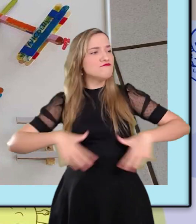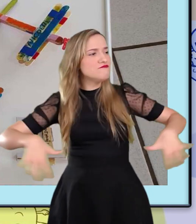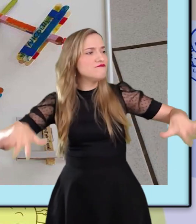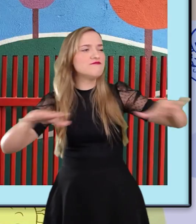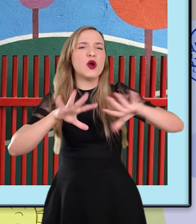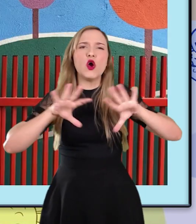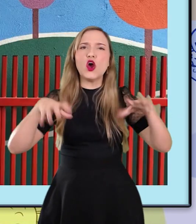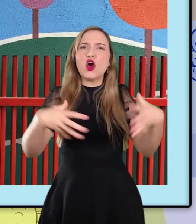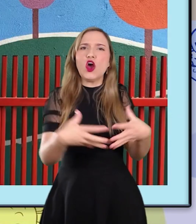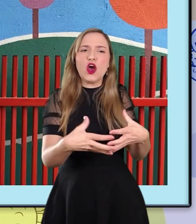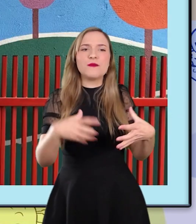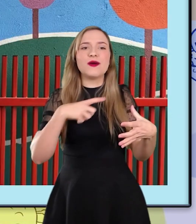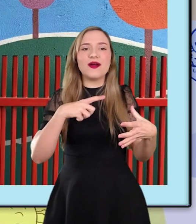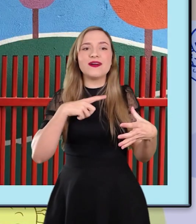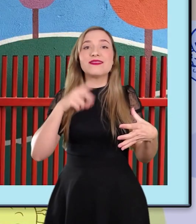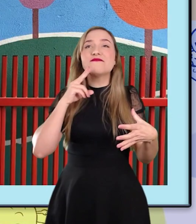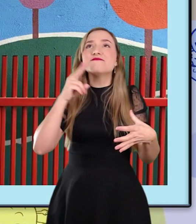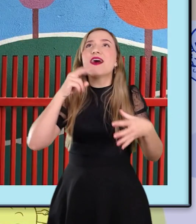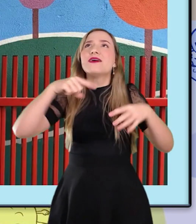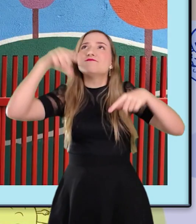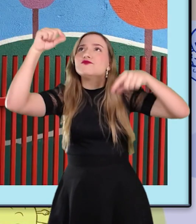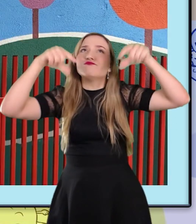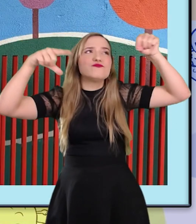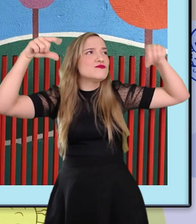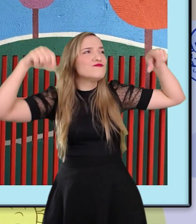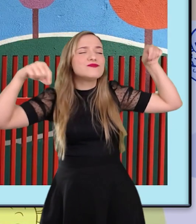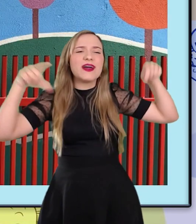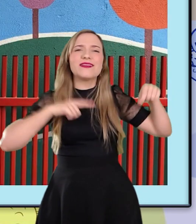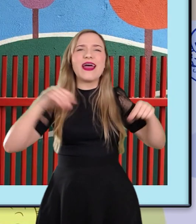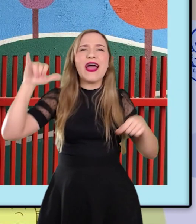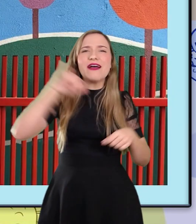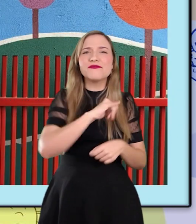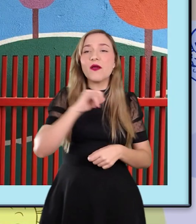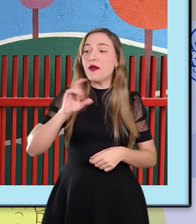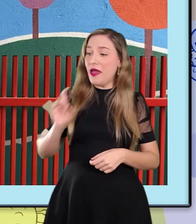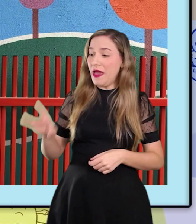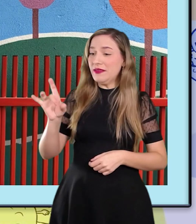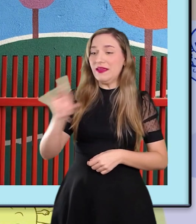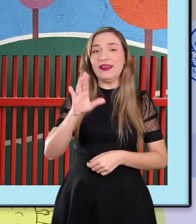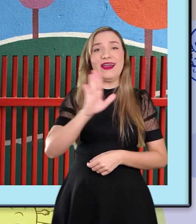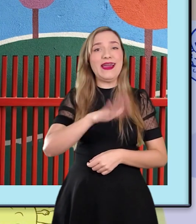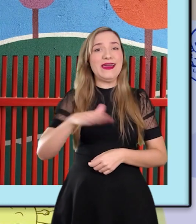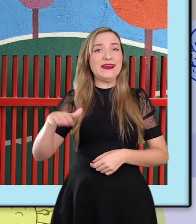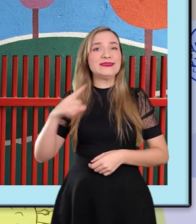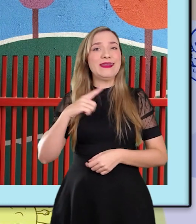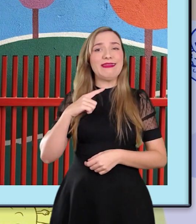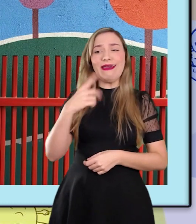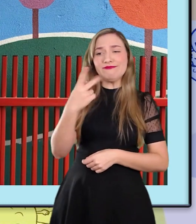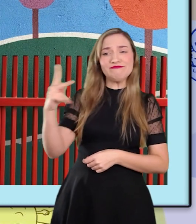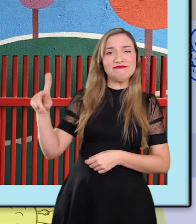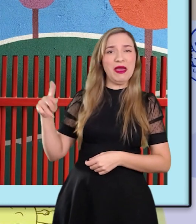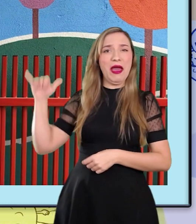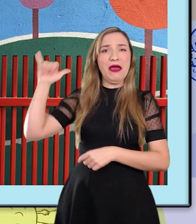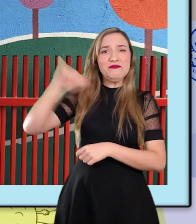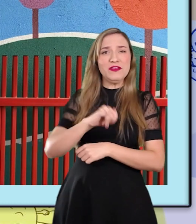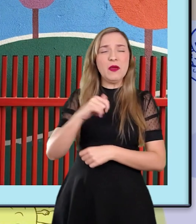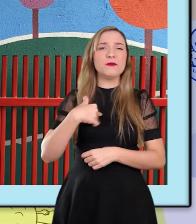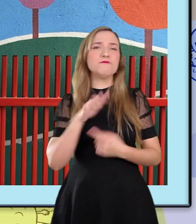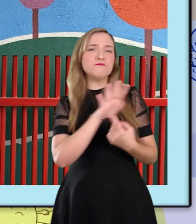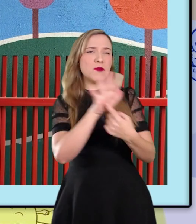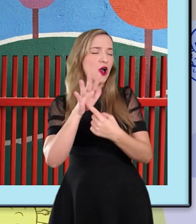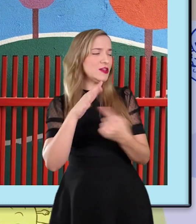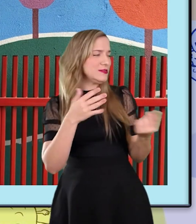nosso agrupamento ficou lindo. Cada criança chegava empunhando o seu avião,